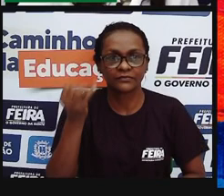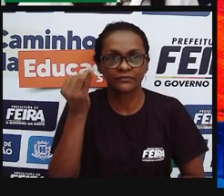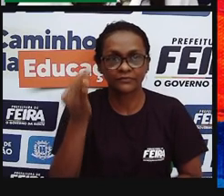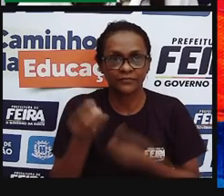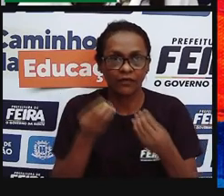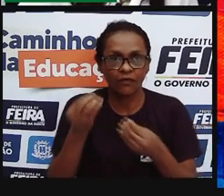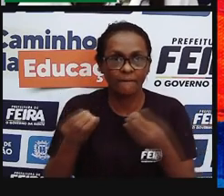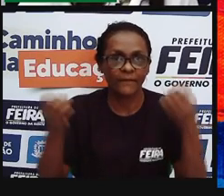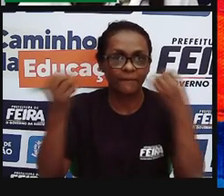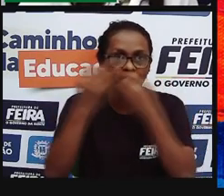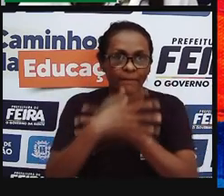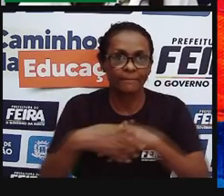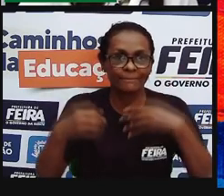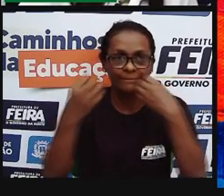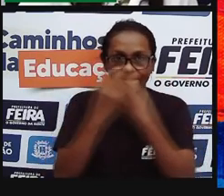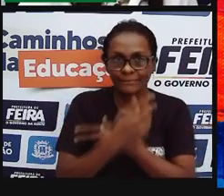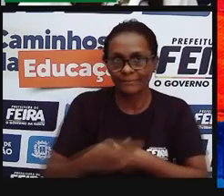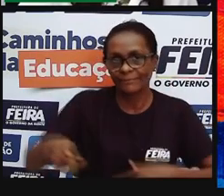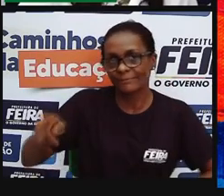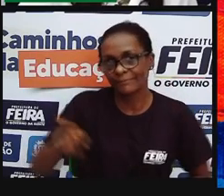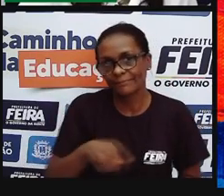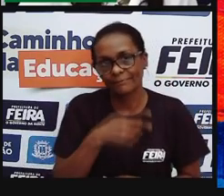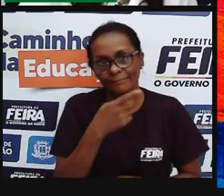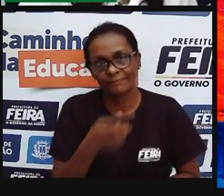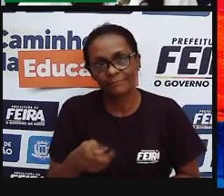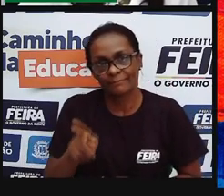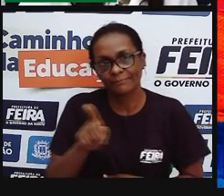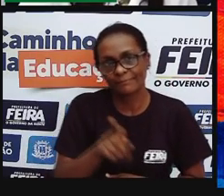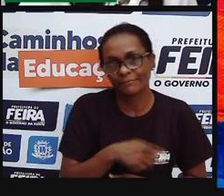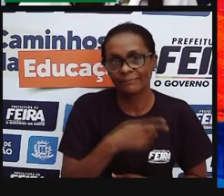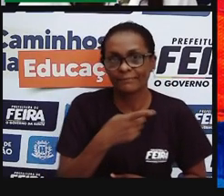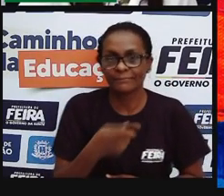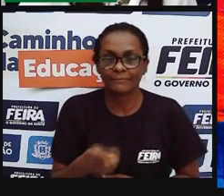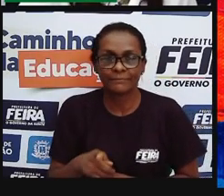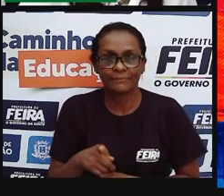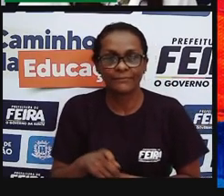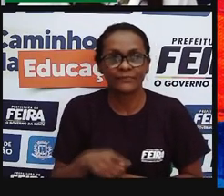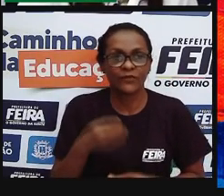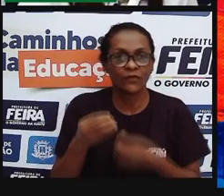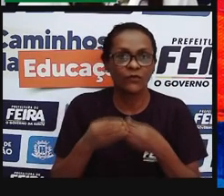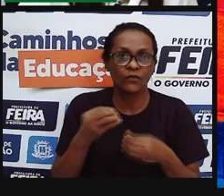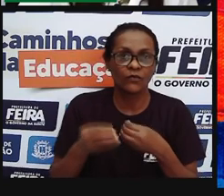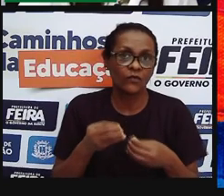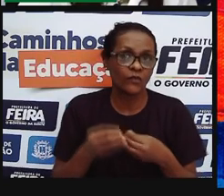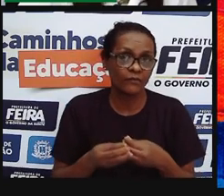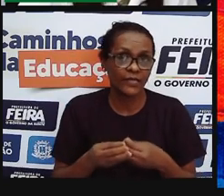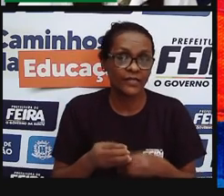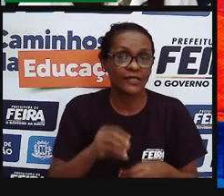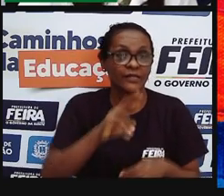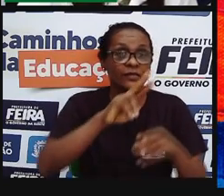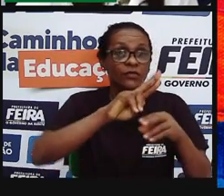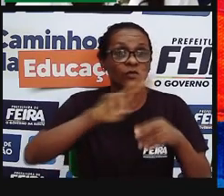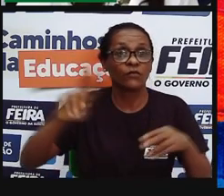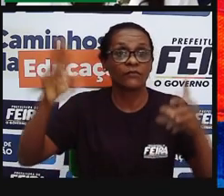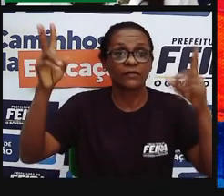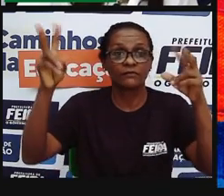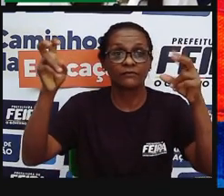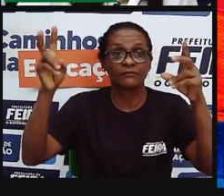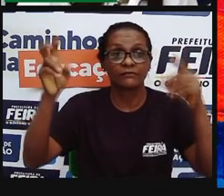música de Paulo Soares e da Terceira Cidade, né? Da banda Terceira Cidade, se chama Catinga.